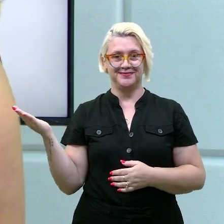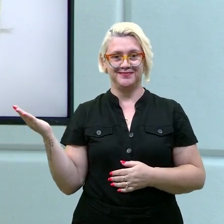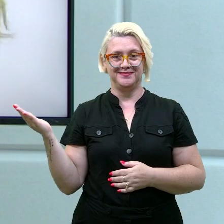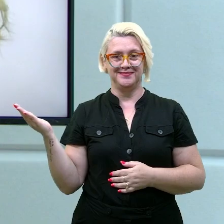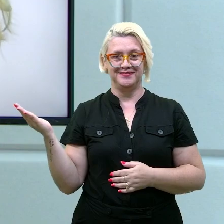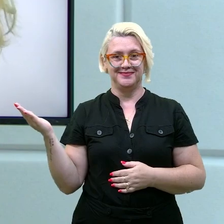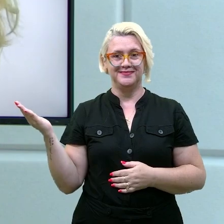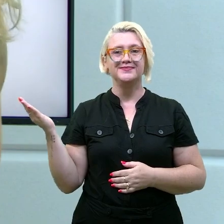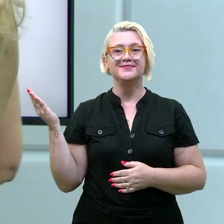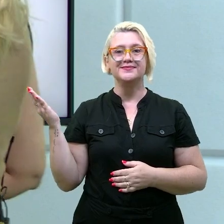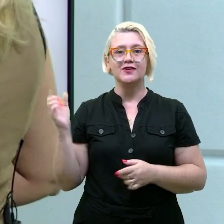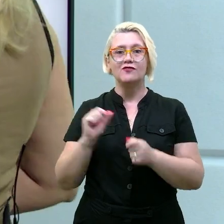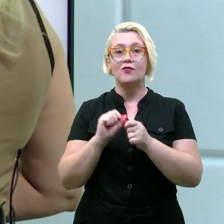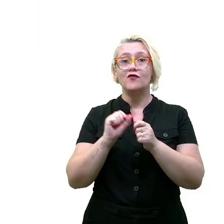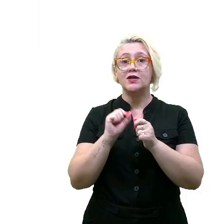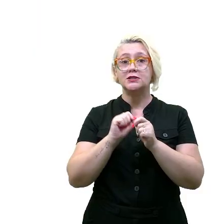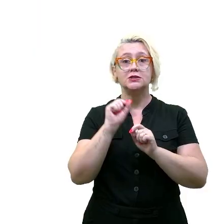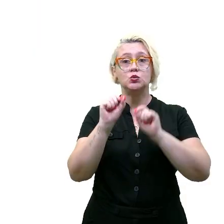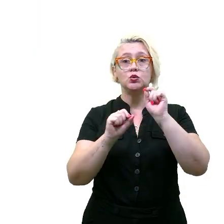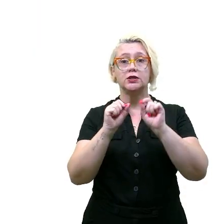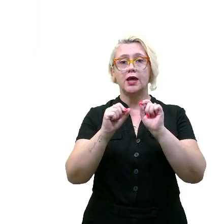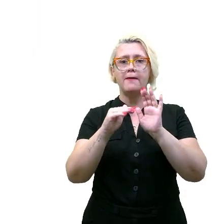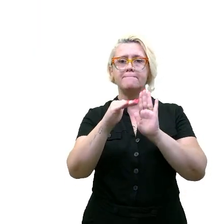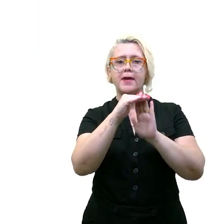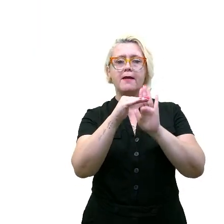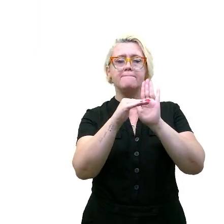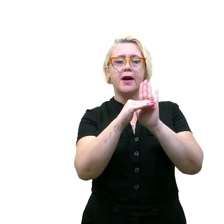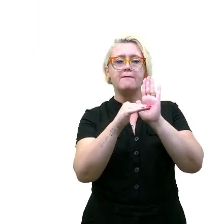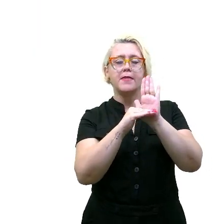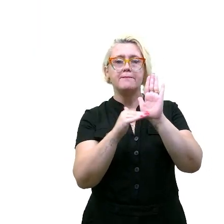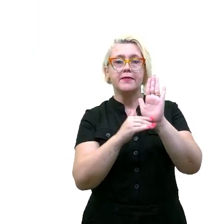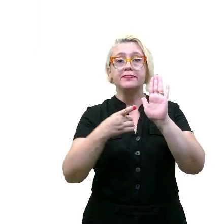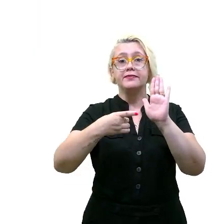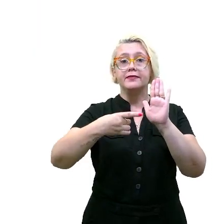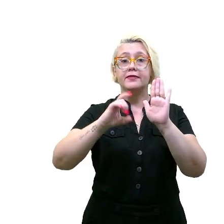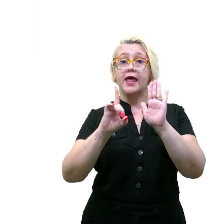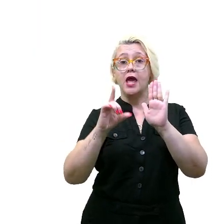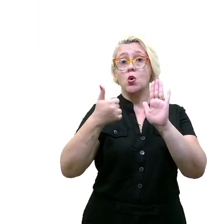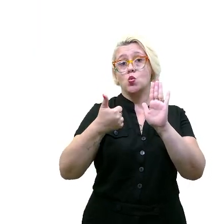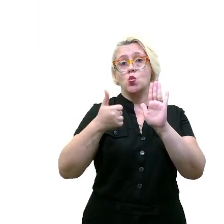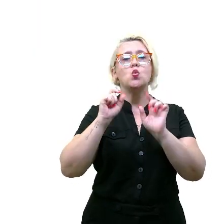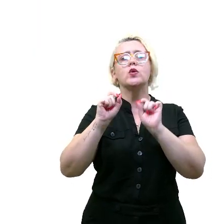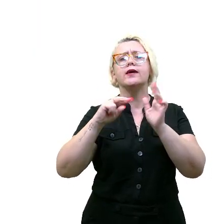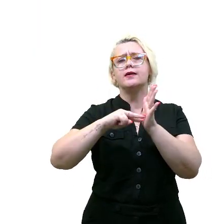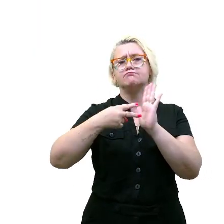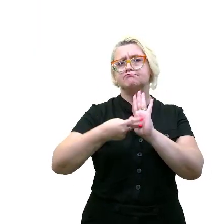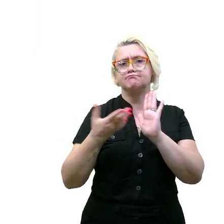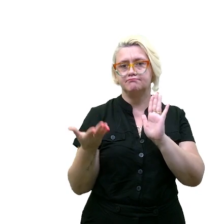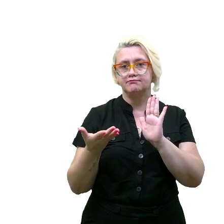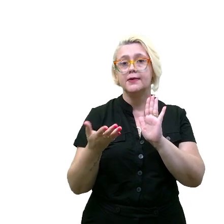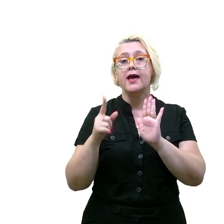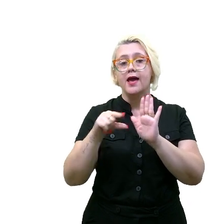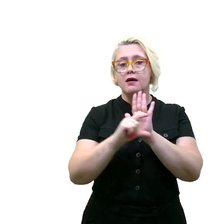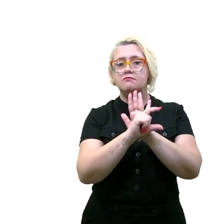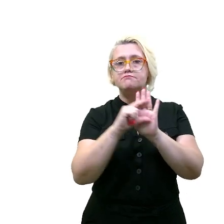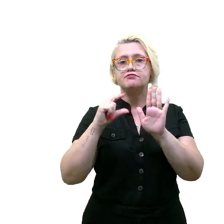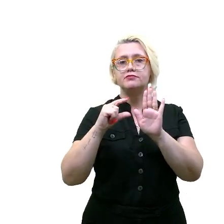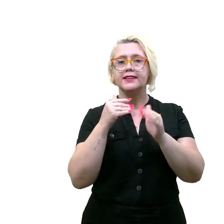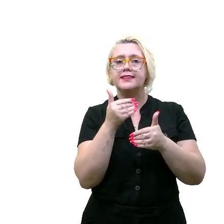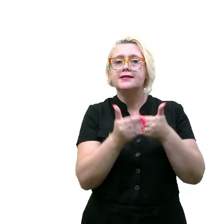nós vamos construir o D1. O que é o D1, gente? O D1 é o primeiro